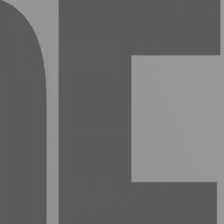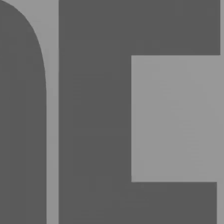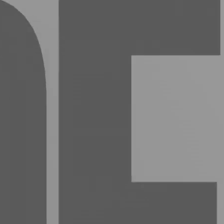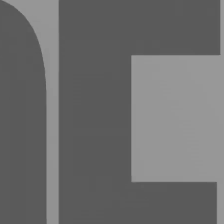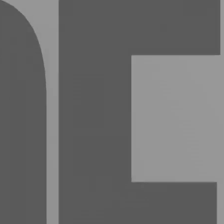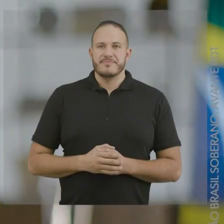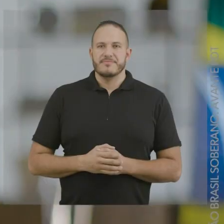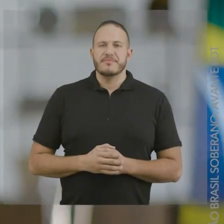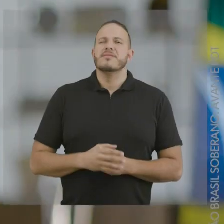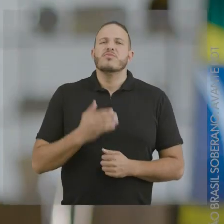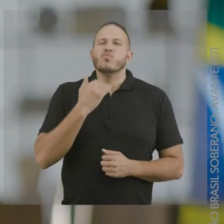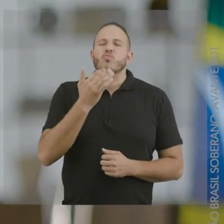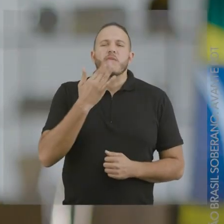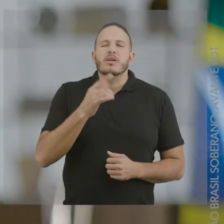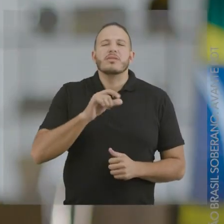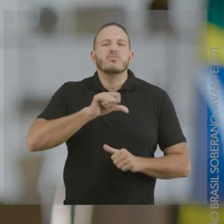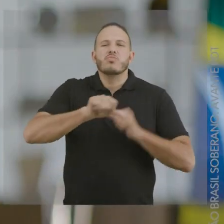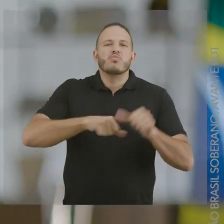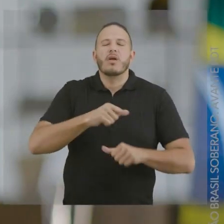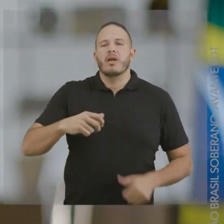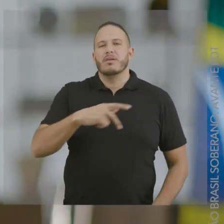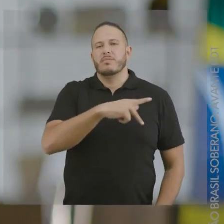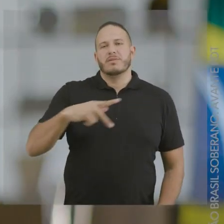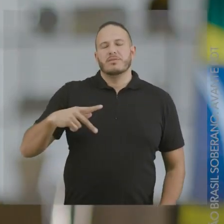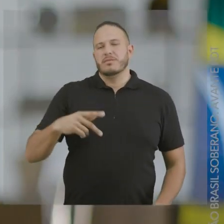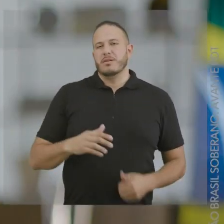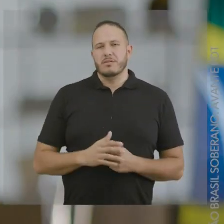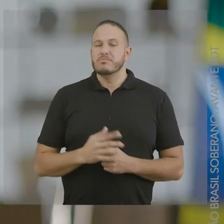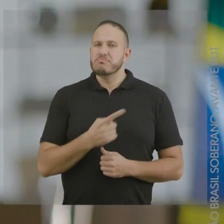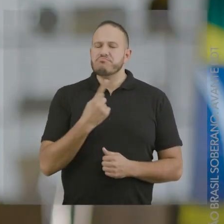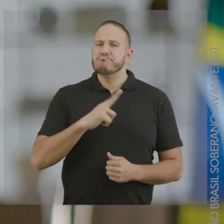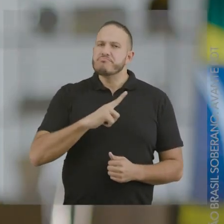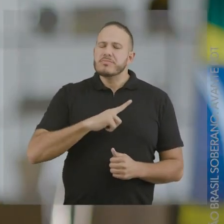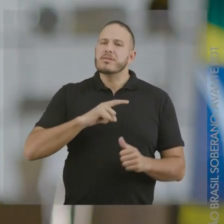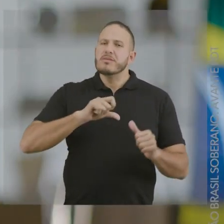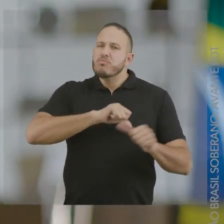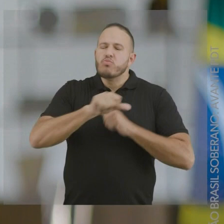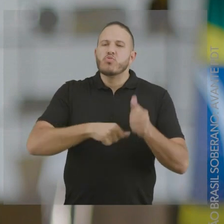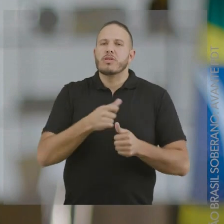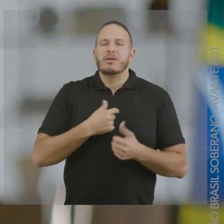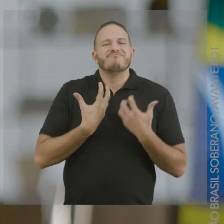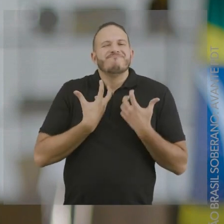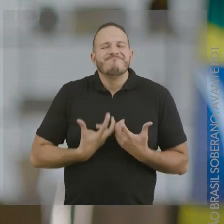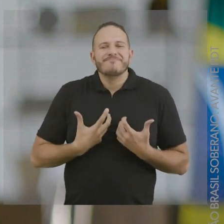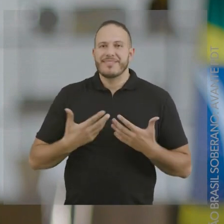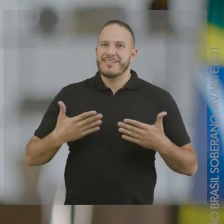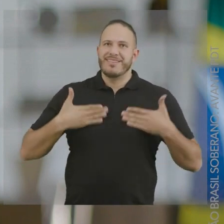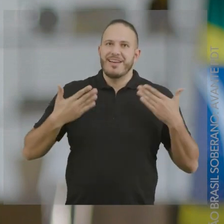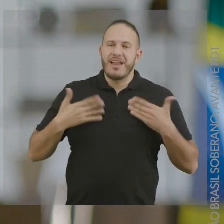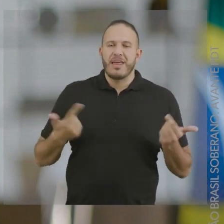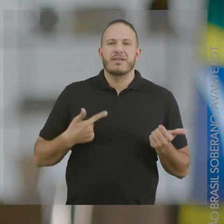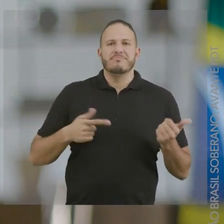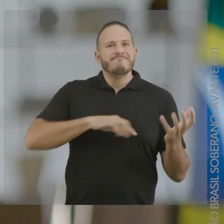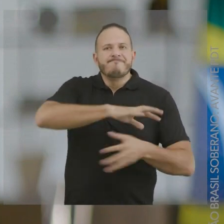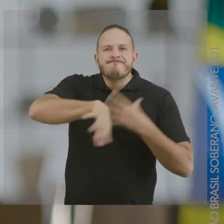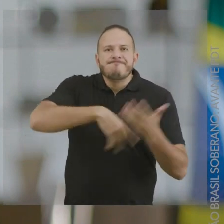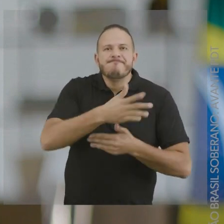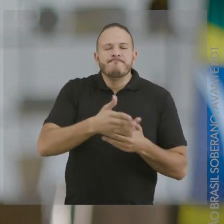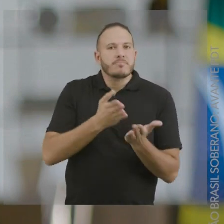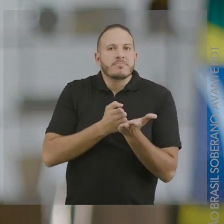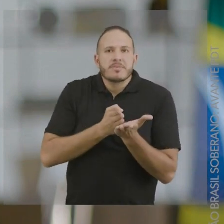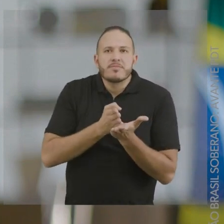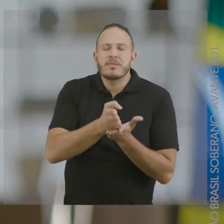Não basta só mudar de presidente. A gente tem que mudar a decepção por alegria, o caos por